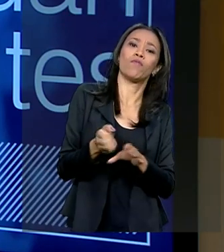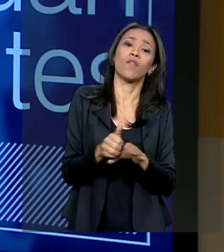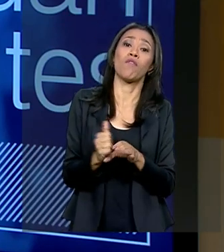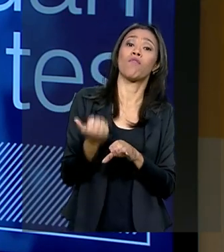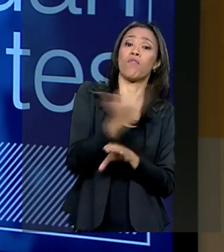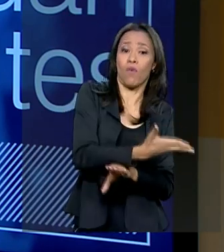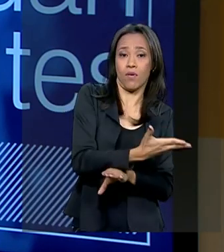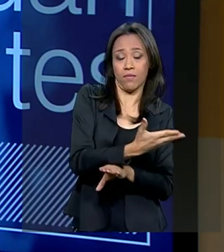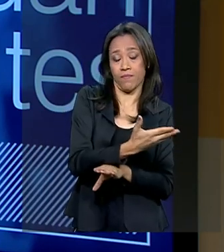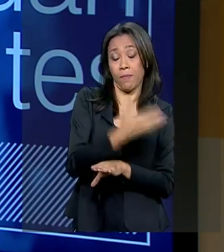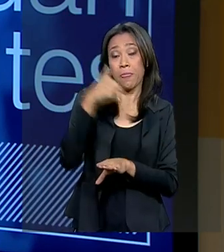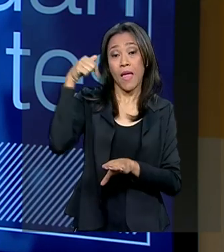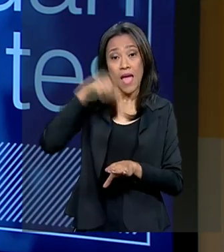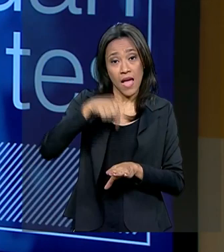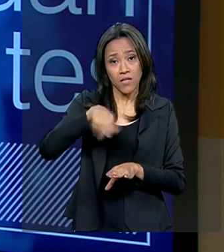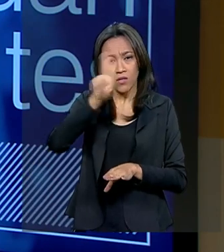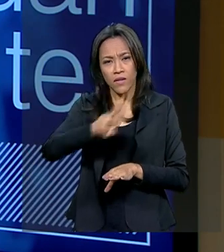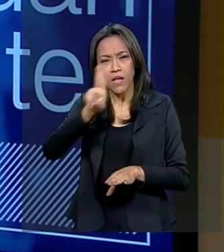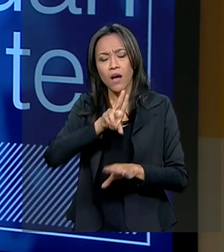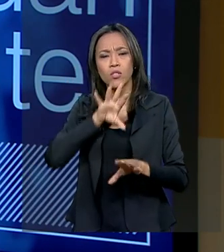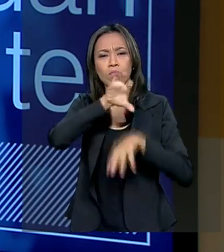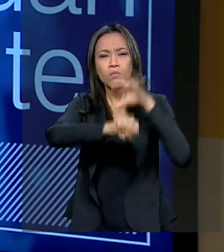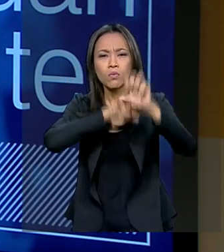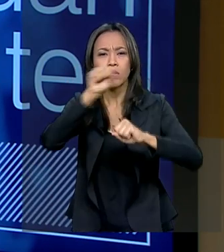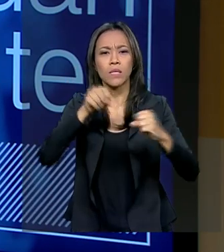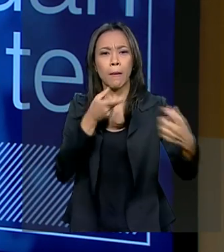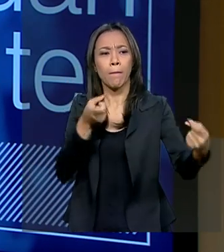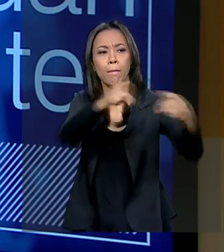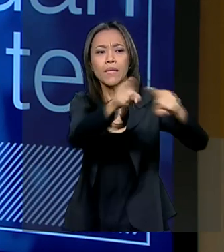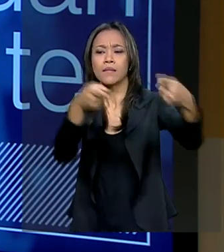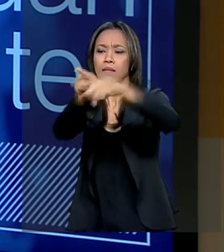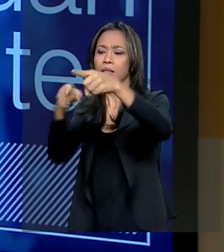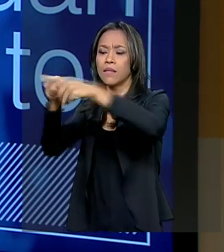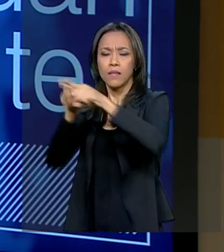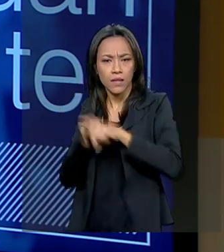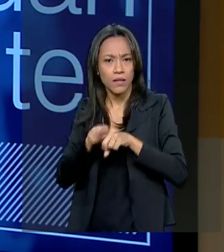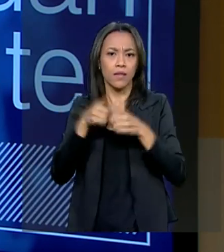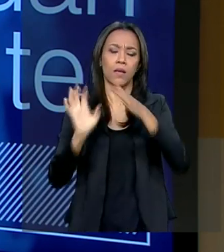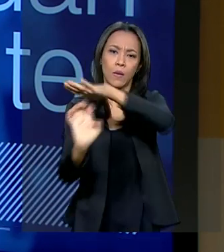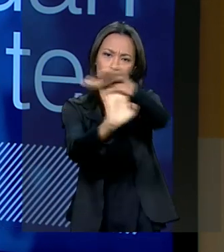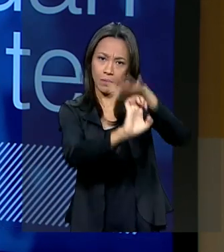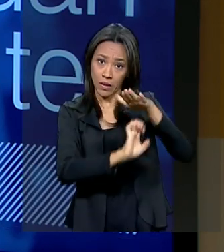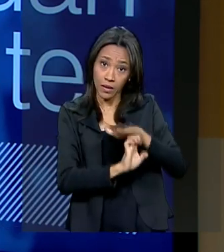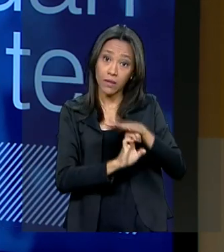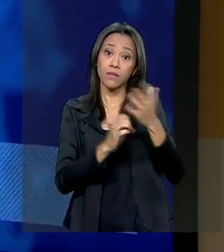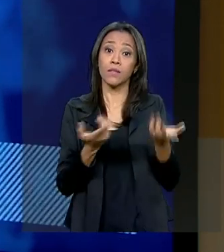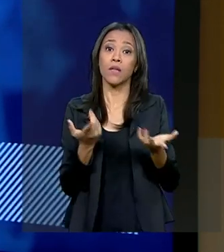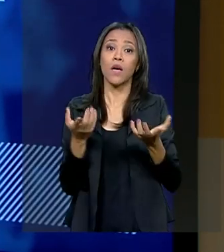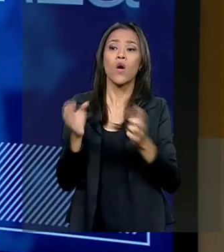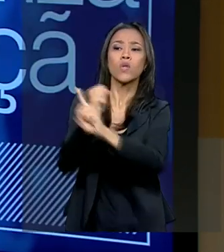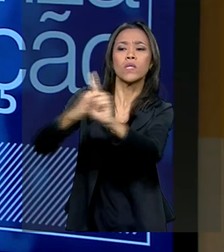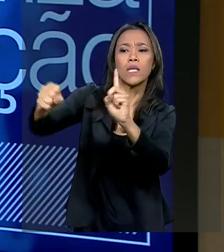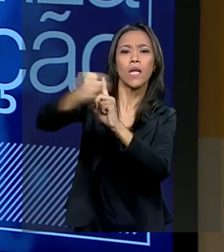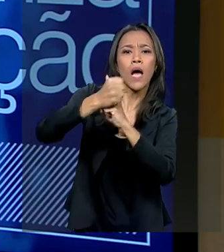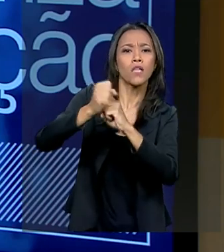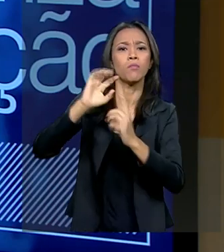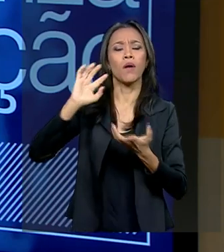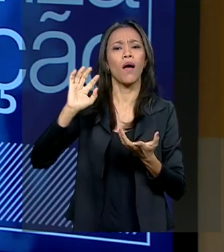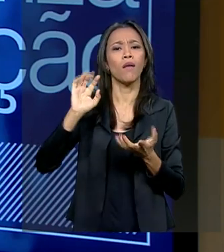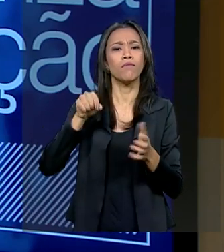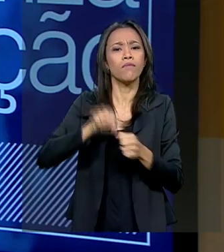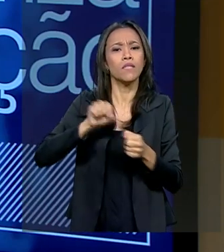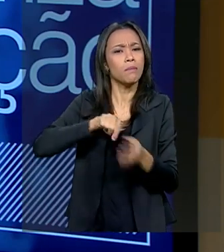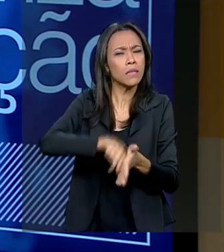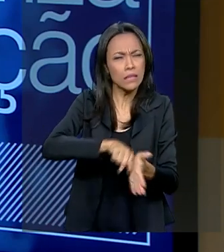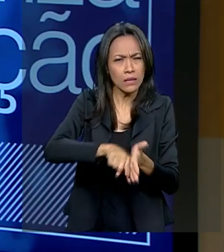da sociedade. Elas buscam parceria com empresas, com segmentos da sociedade para soluções, para pesquisa, ou mesmo para